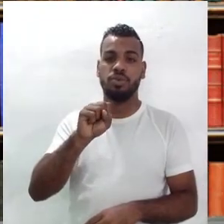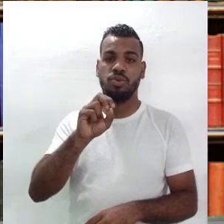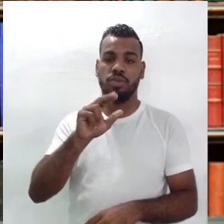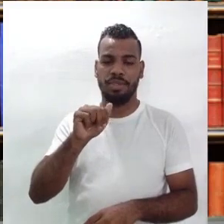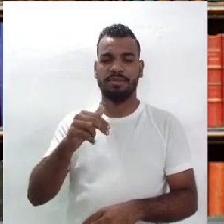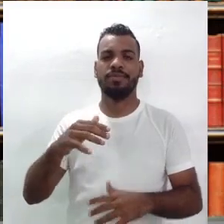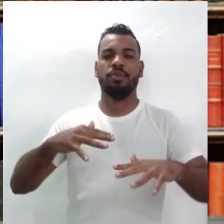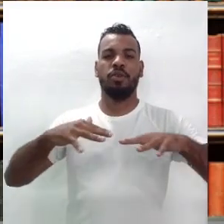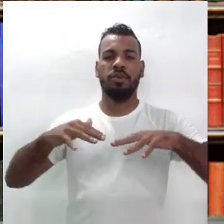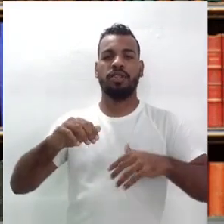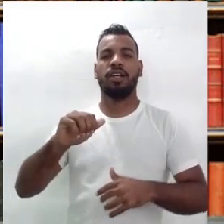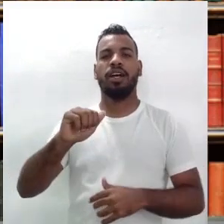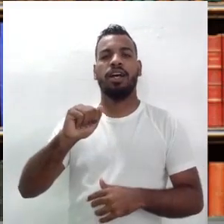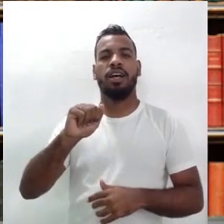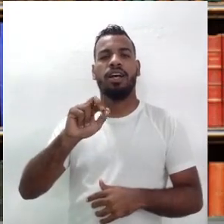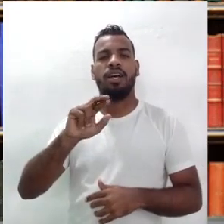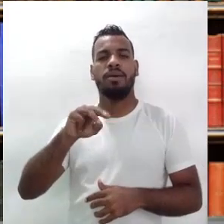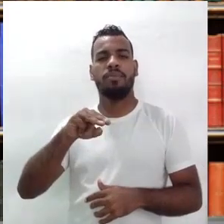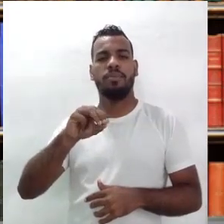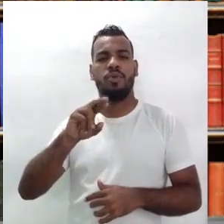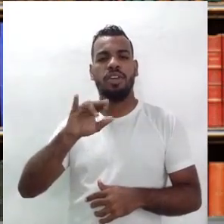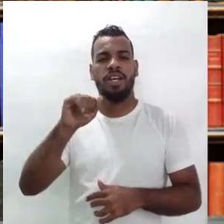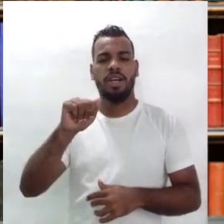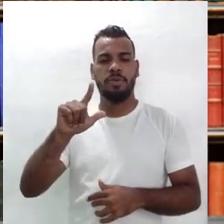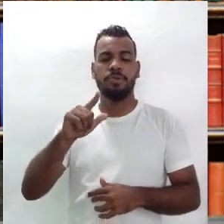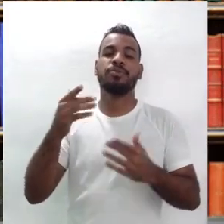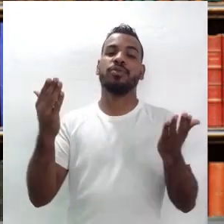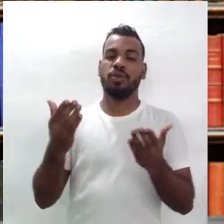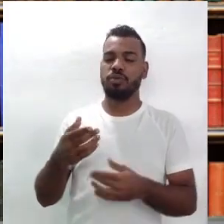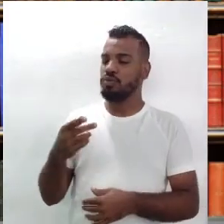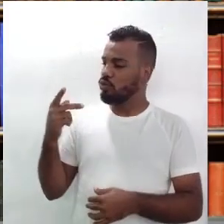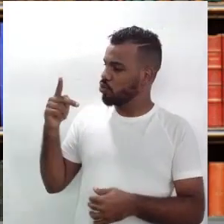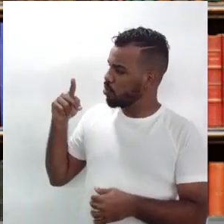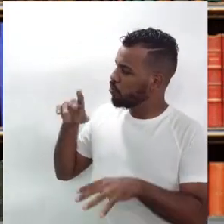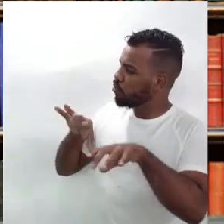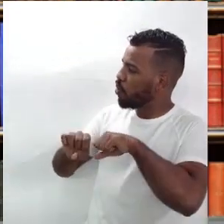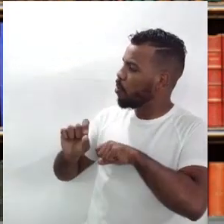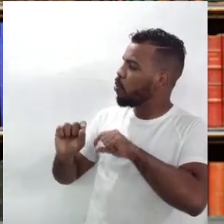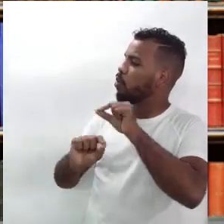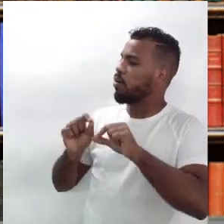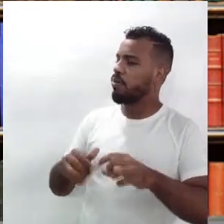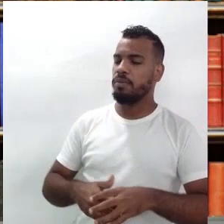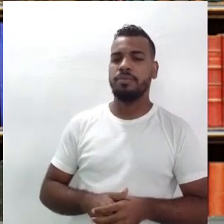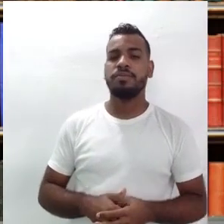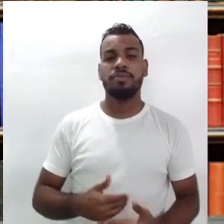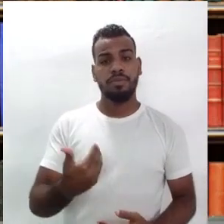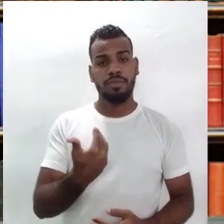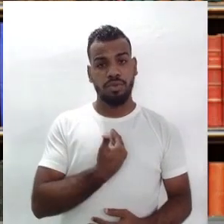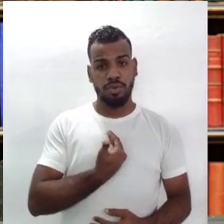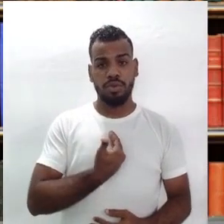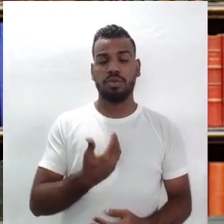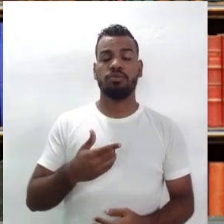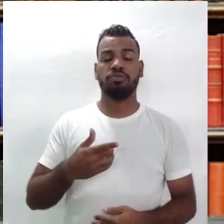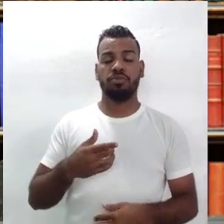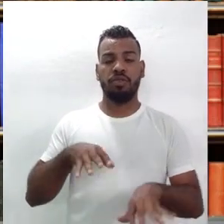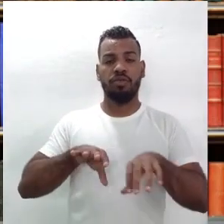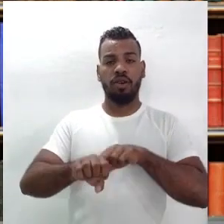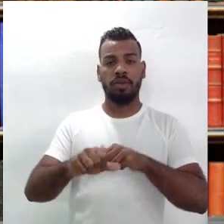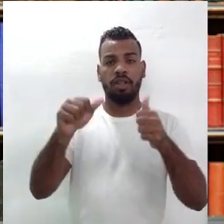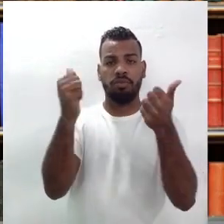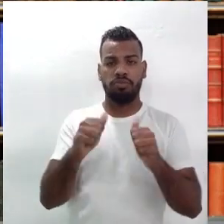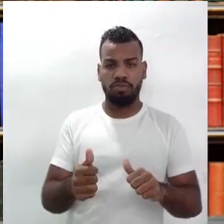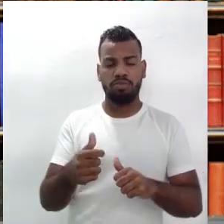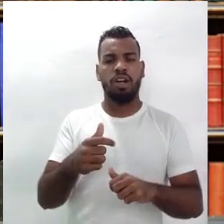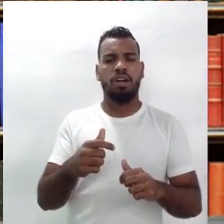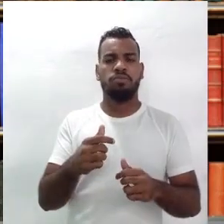nada, professor, eu gostaria que o senhor desse, para os estudantes, seu currículo. O é formado em? Sou formado em Artes Clásticas pela Universidade